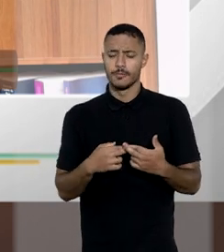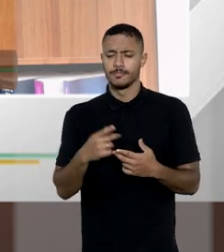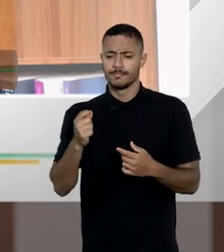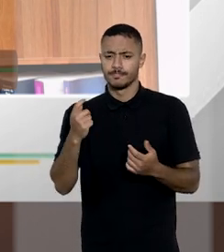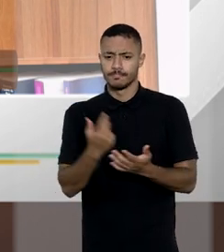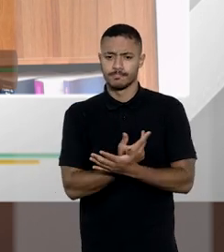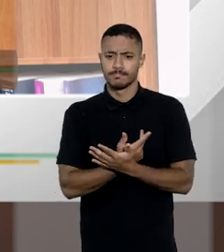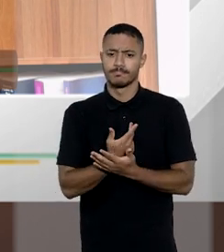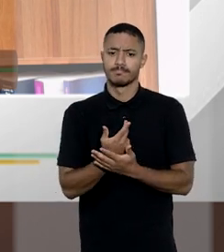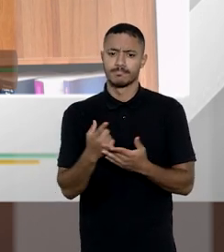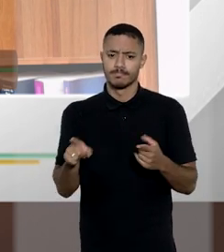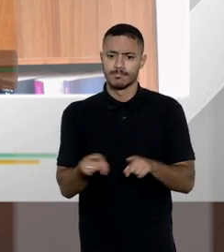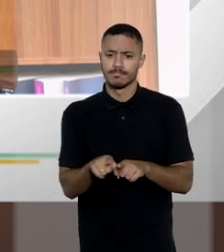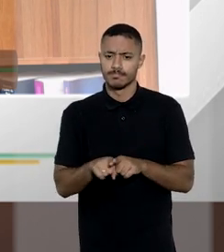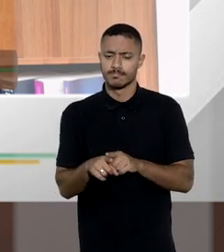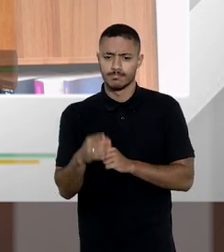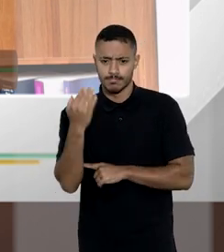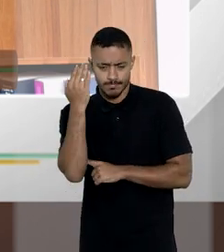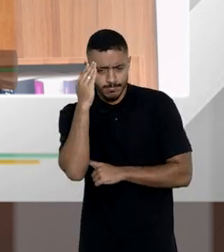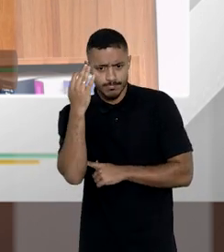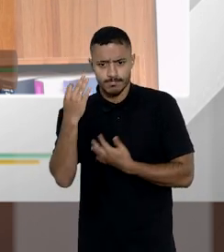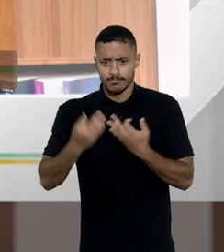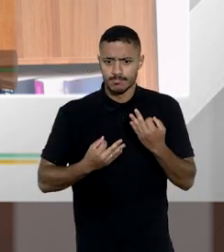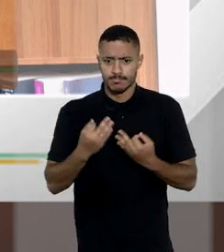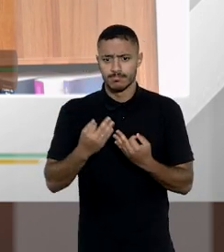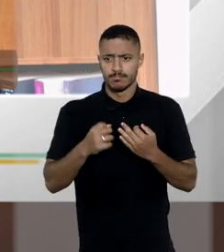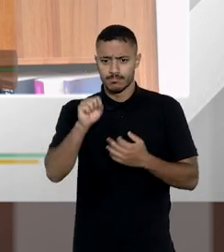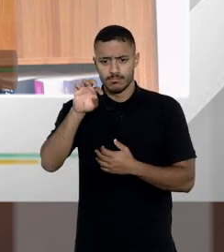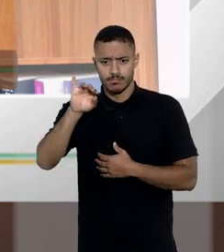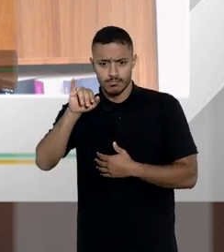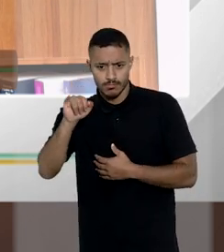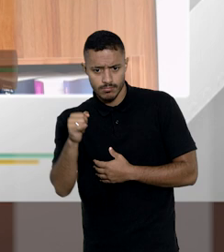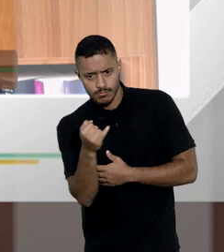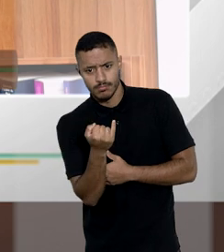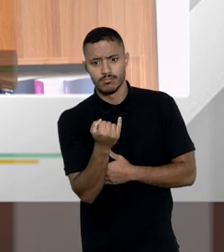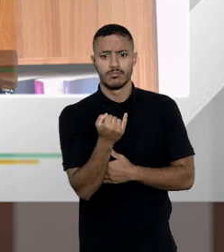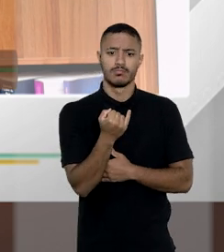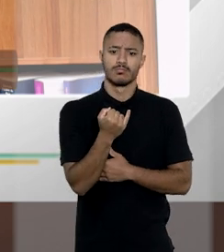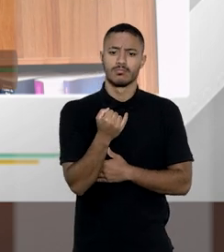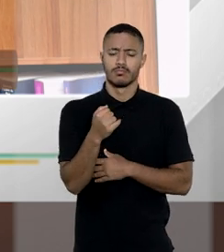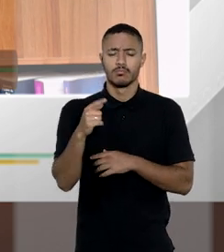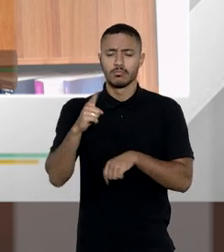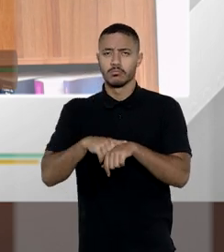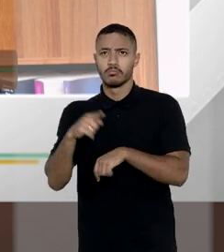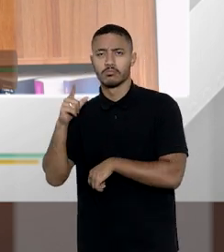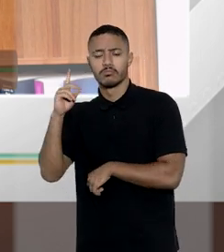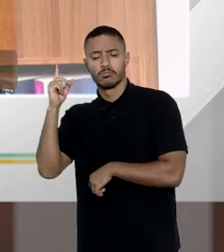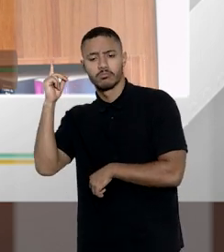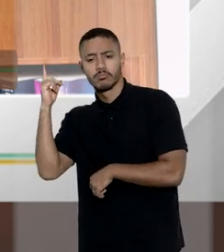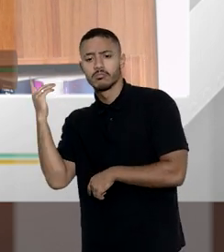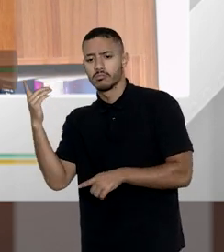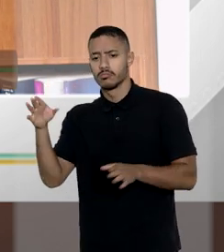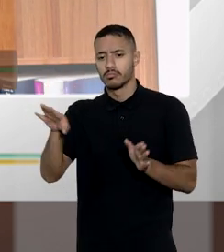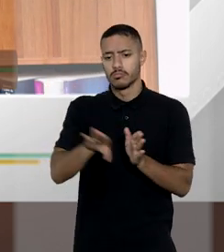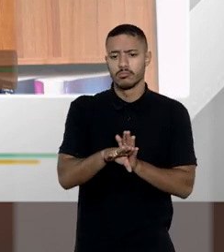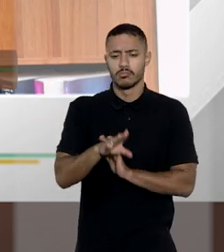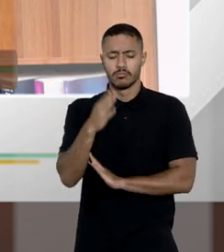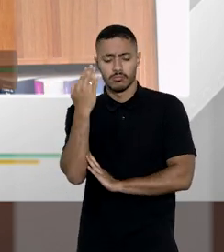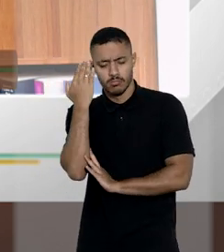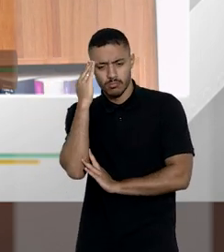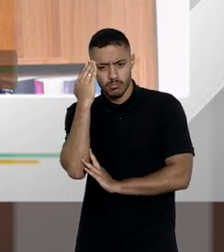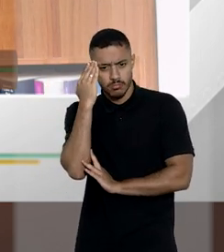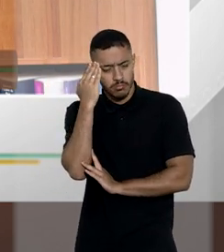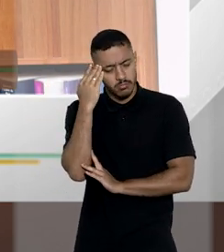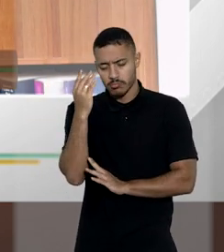e o que aconteceu até mesmo foi interessante a jurisprudência do STJ há algum tempo atrás chegou a